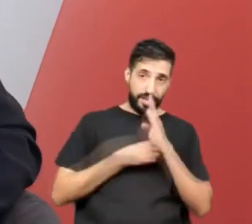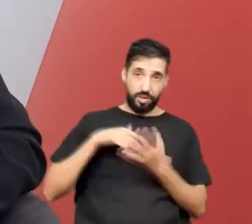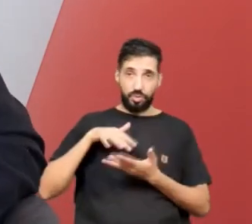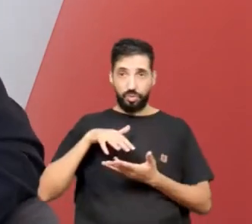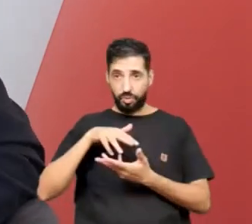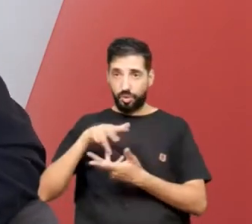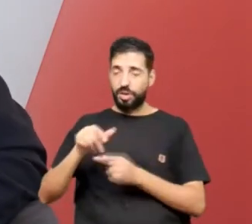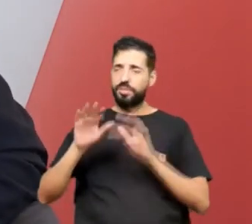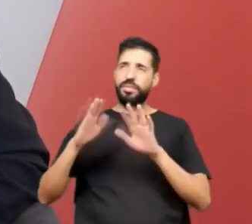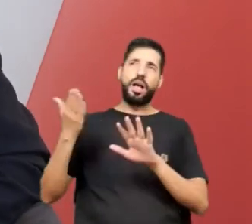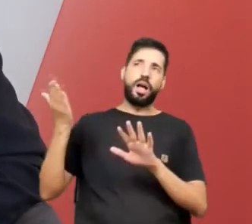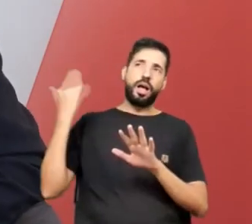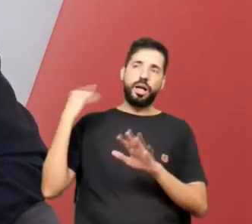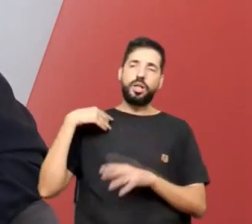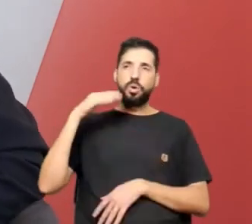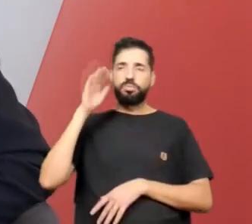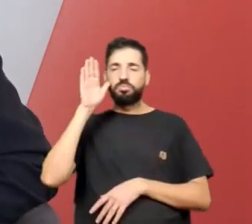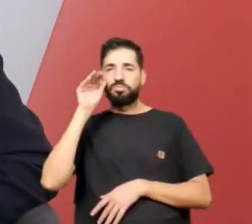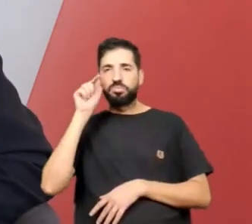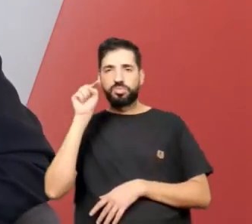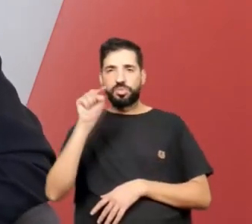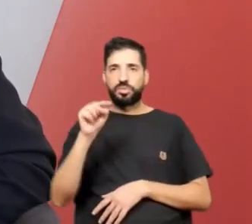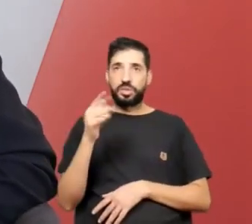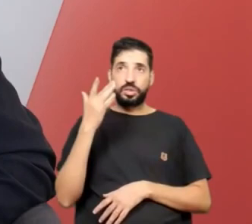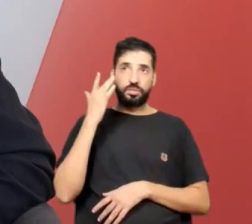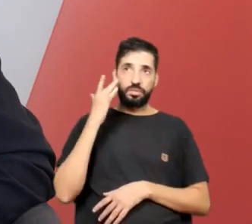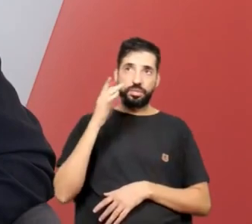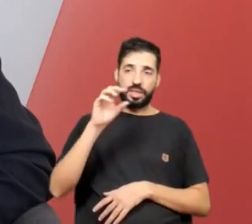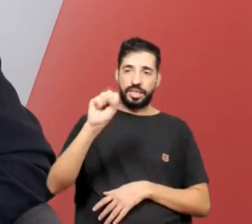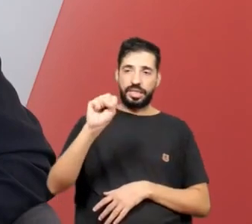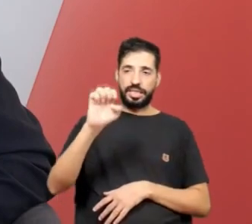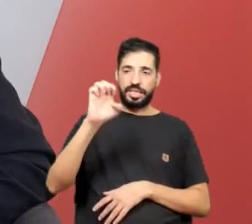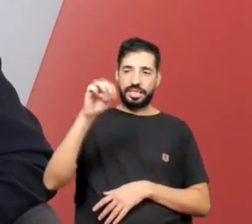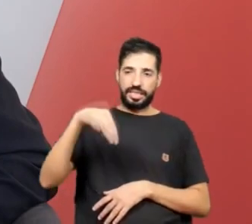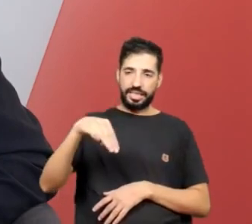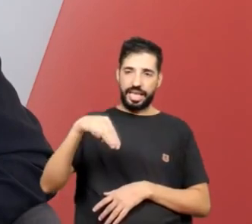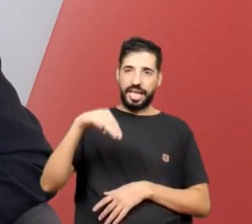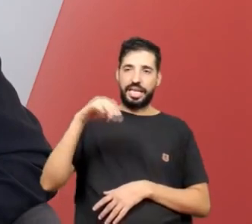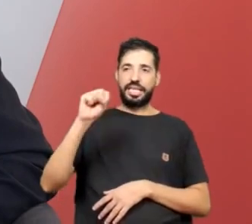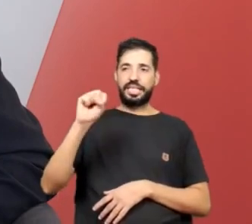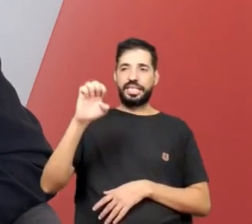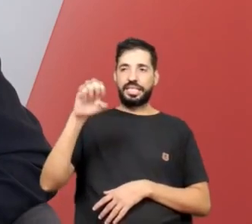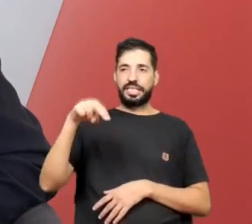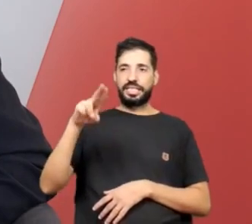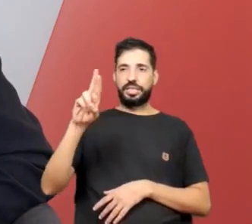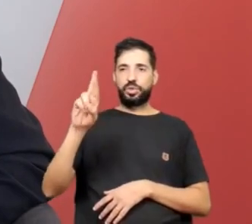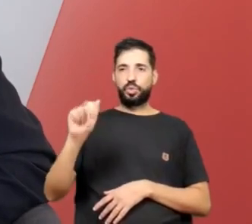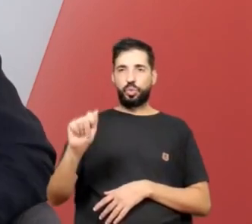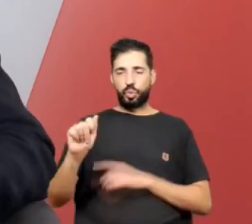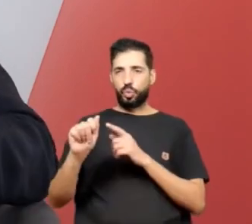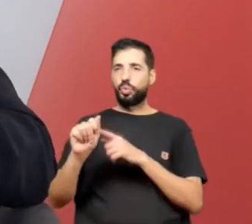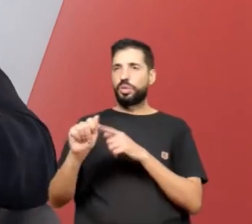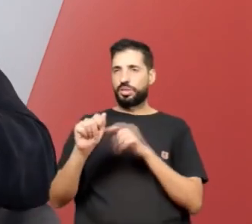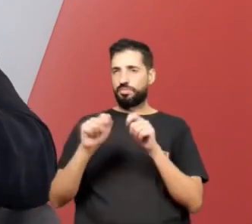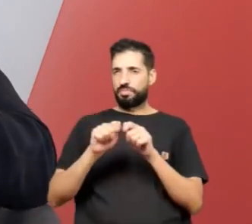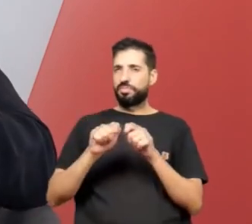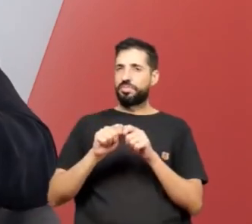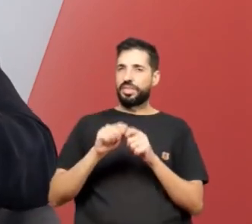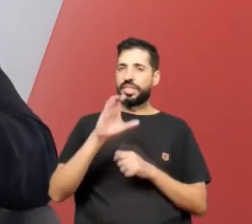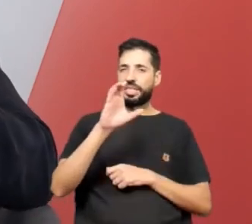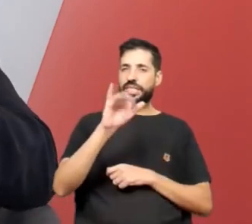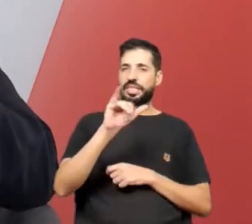estava assistindo no Sem Censura, que voltou agora com força total, com a Cissa Guimarães. Tinha uma